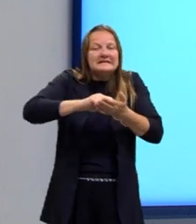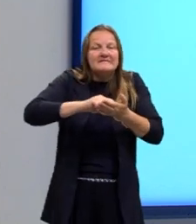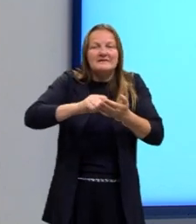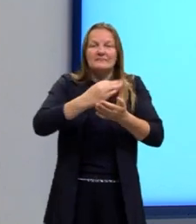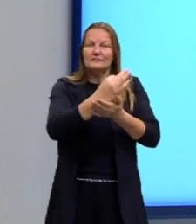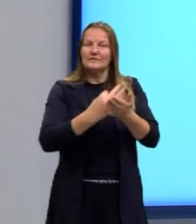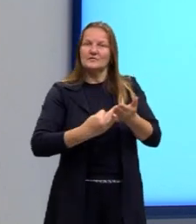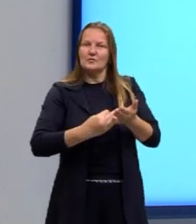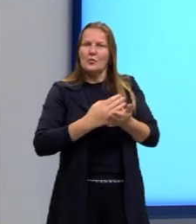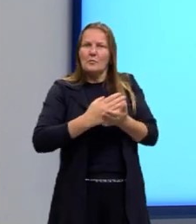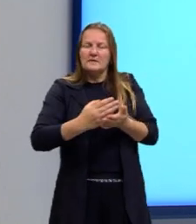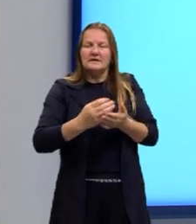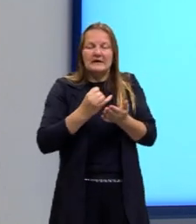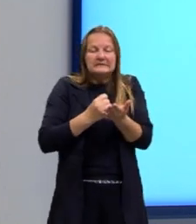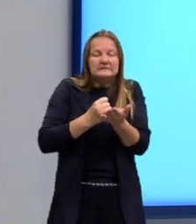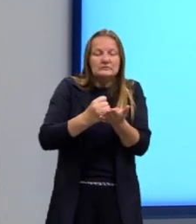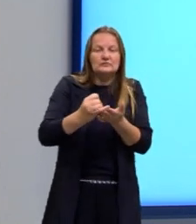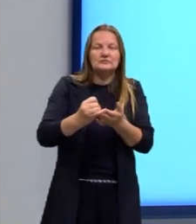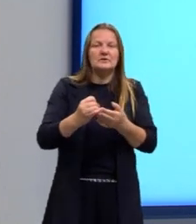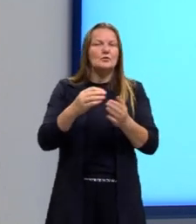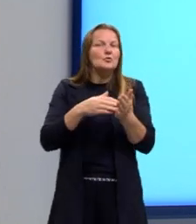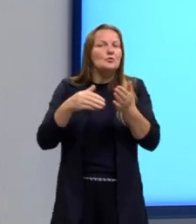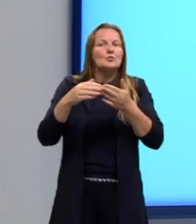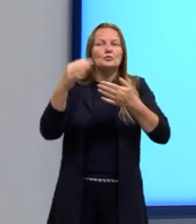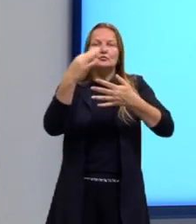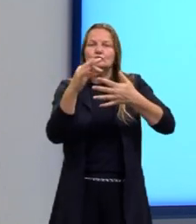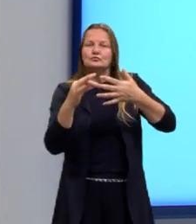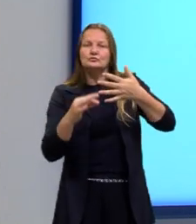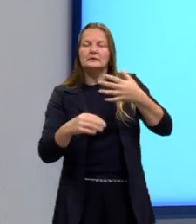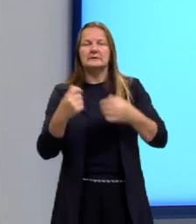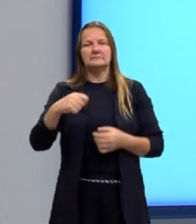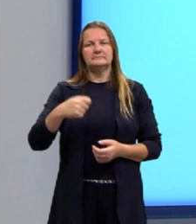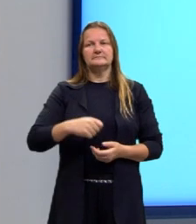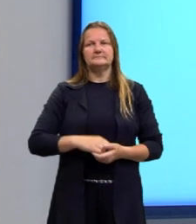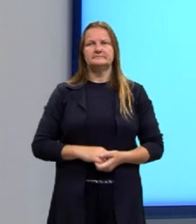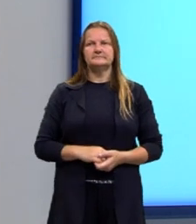texto. Quem dirá fazer uma introdução com todos os aspectos que ela precisa?